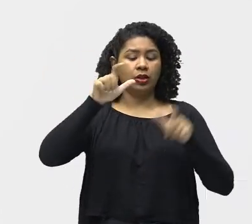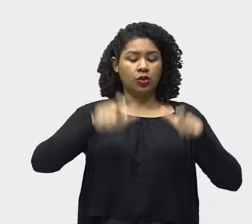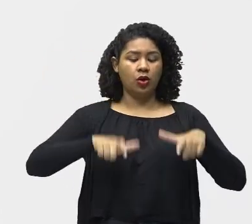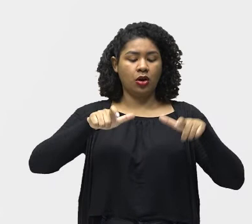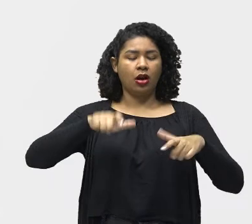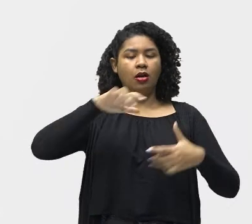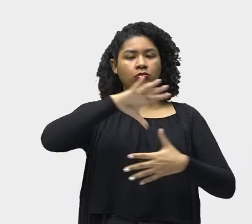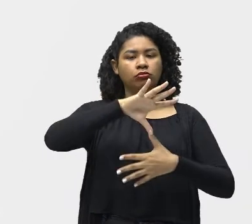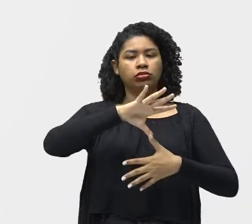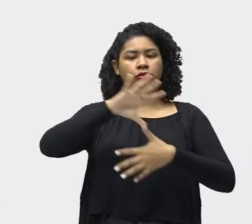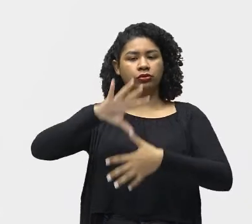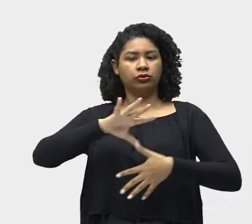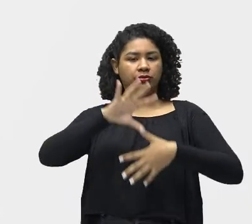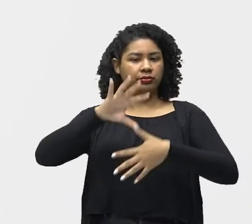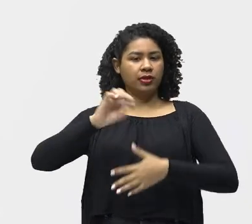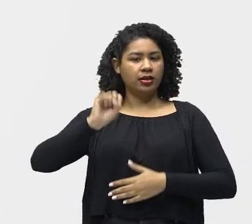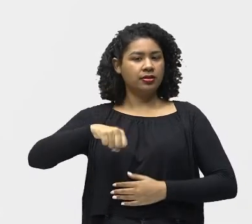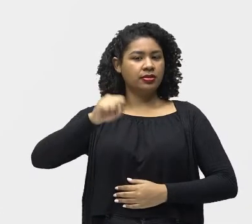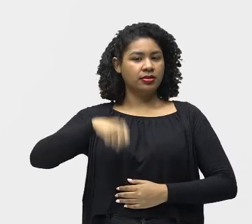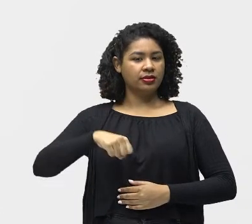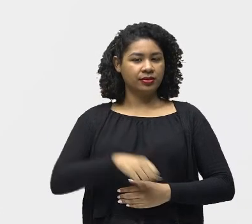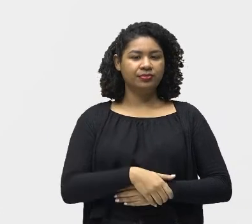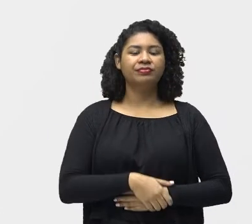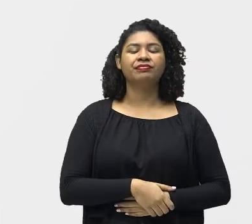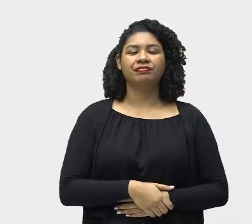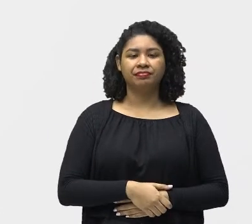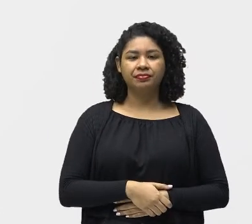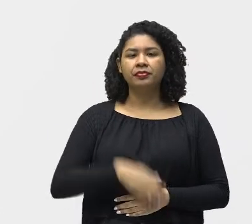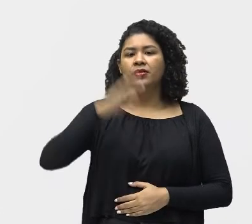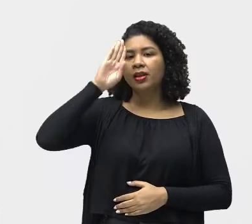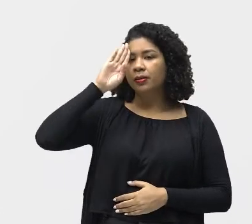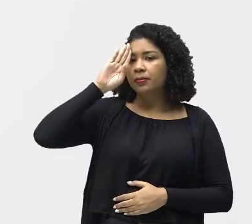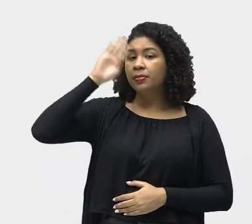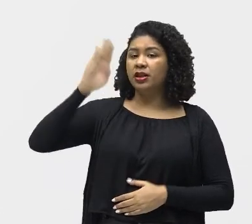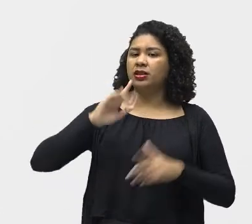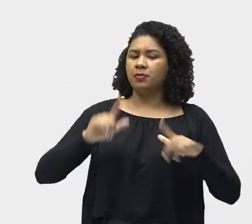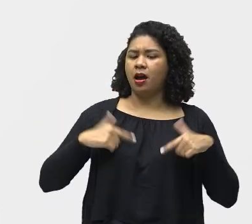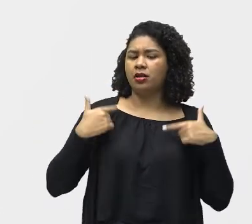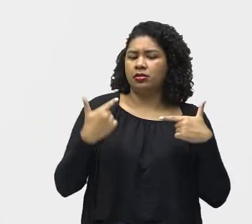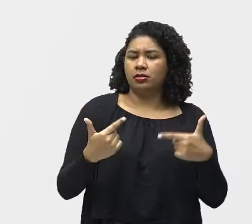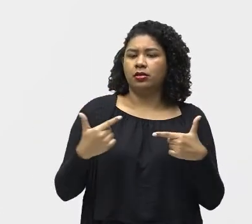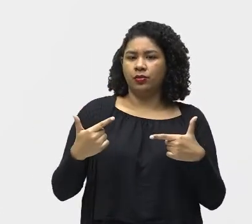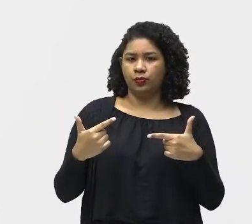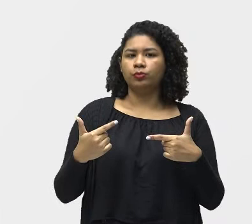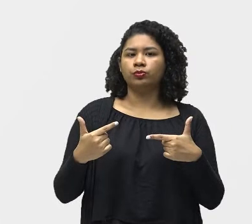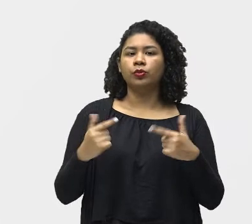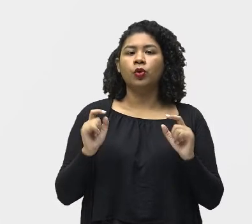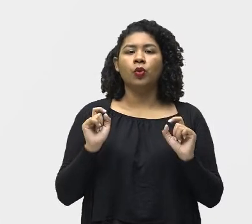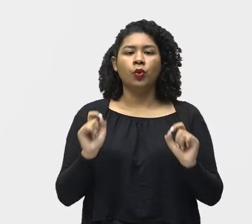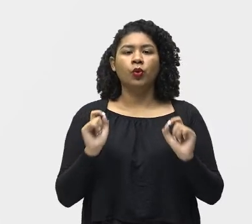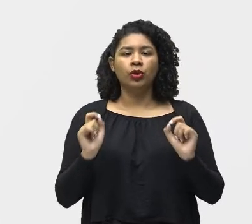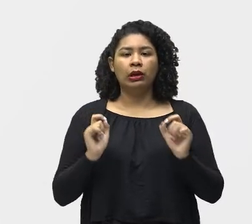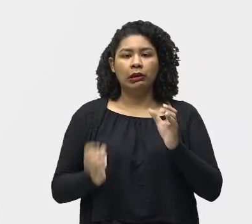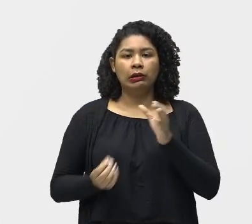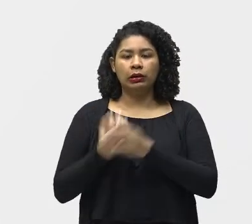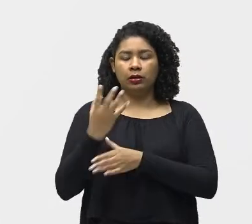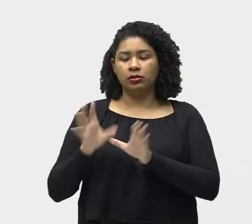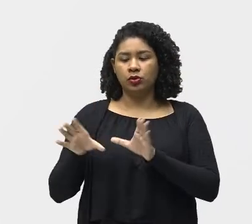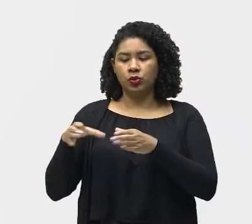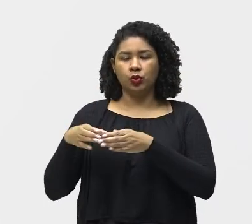Américas Uma das principais Ações tomadas Pela igreja Foi a criação De